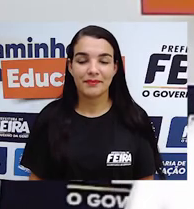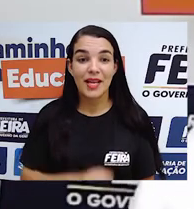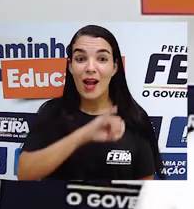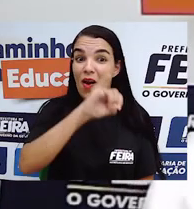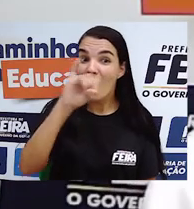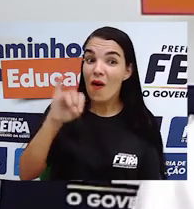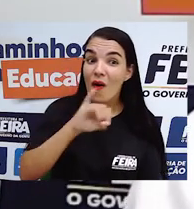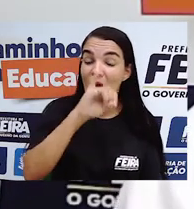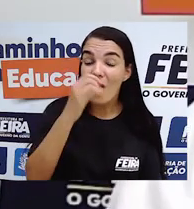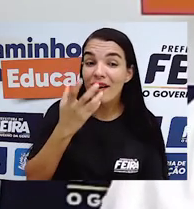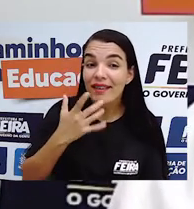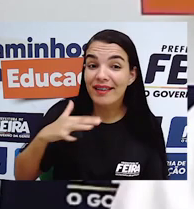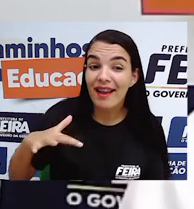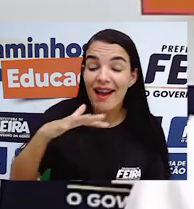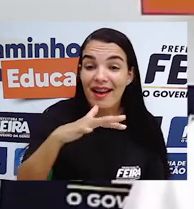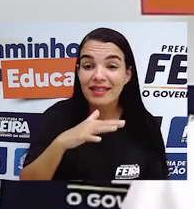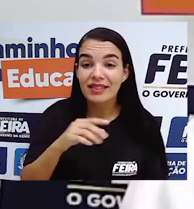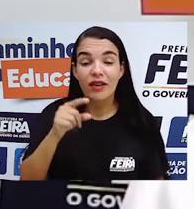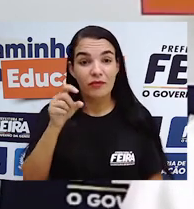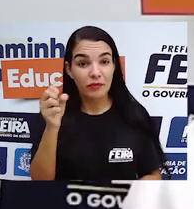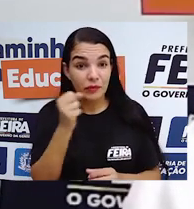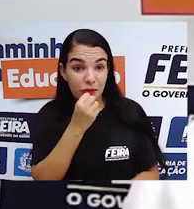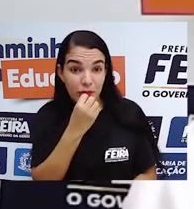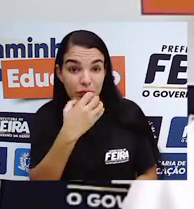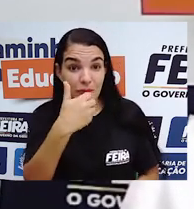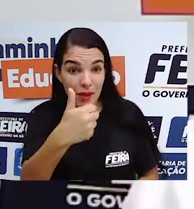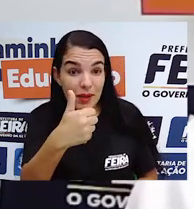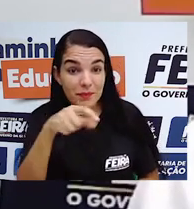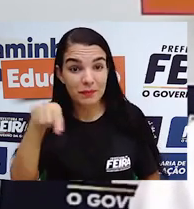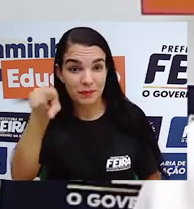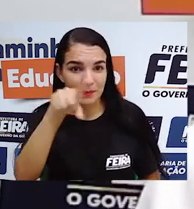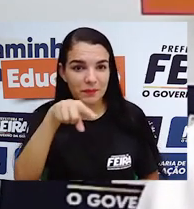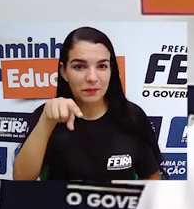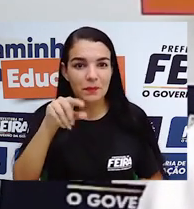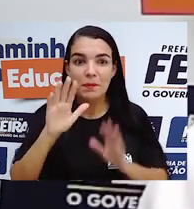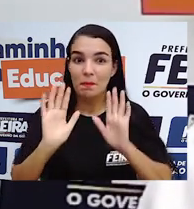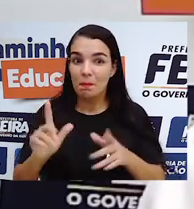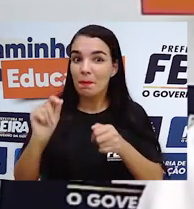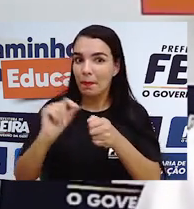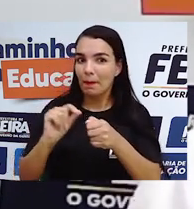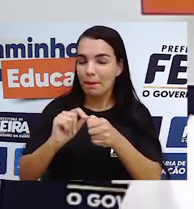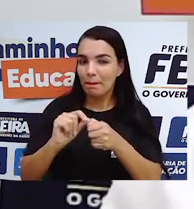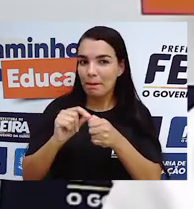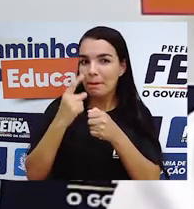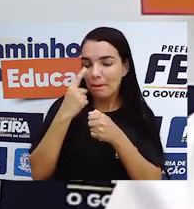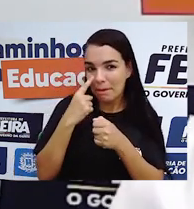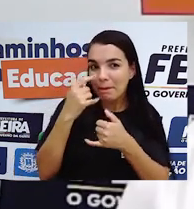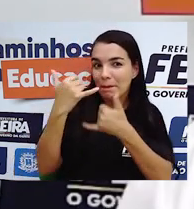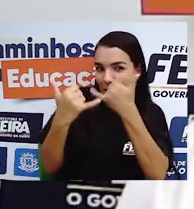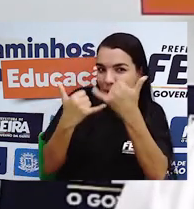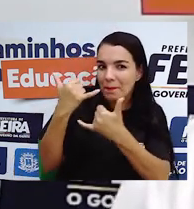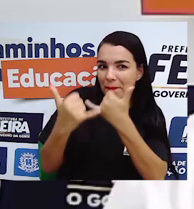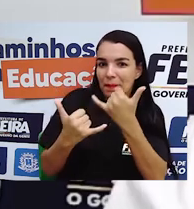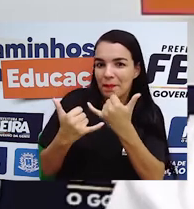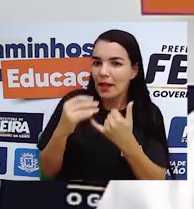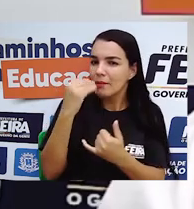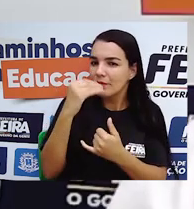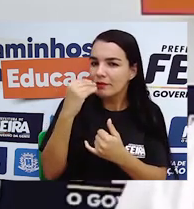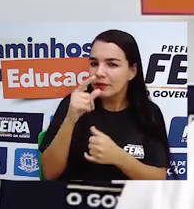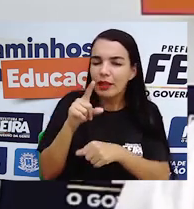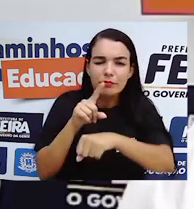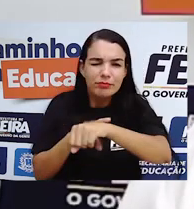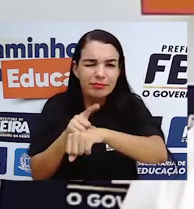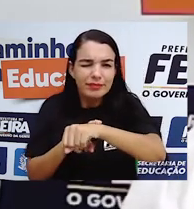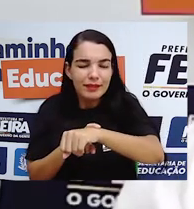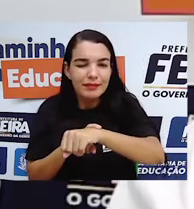Olá, crianças! E aí, tudo bem com vocês? Realizaram as brincadeiras? Aproveitaram aquele tempinho que